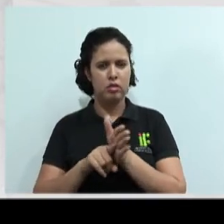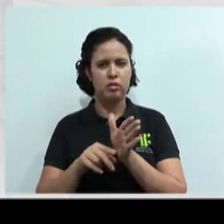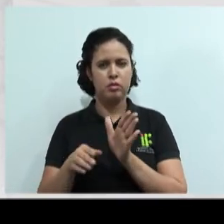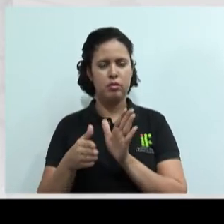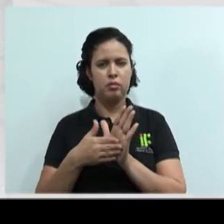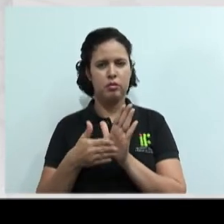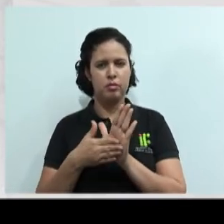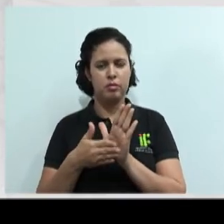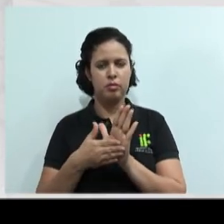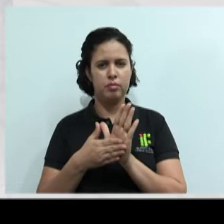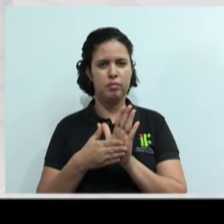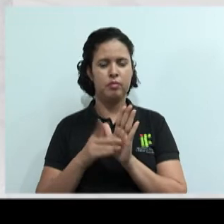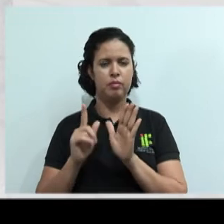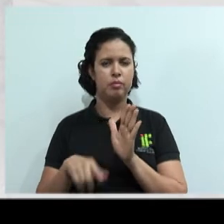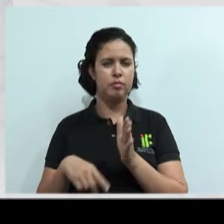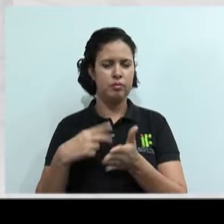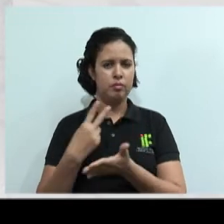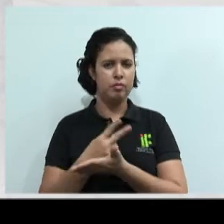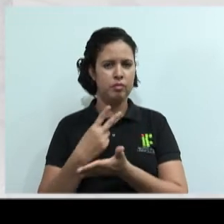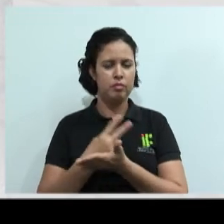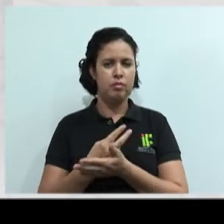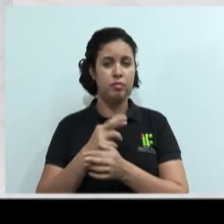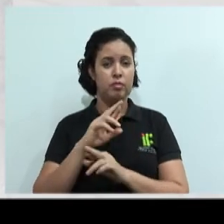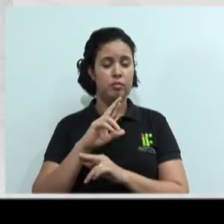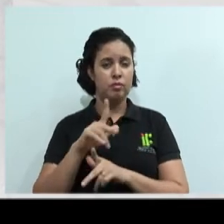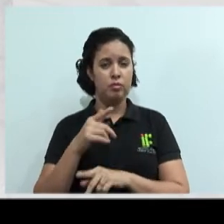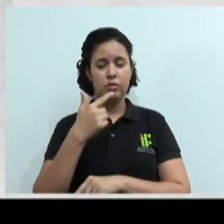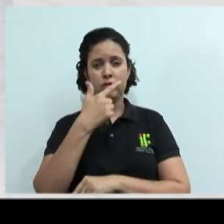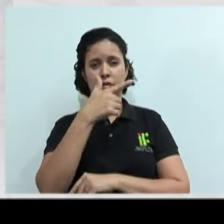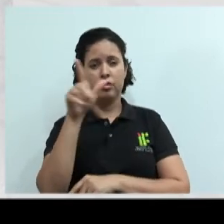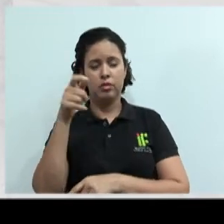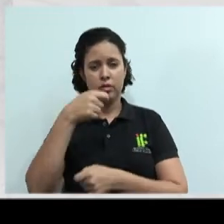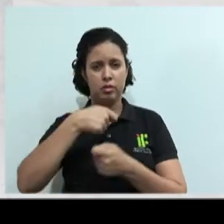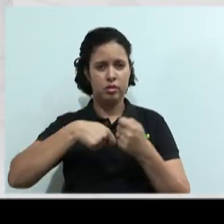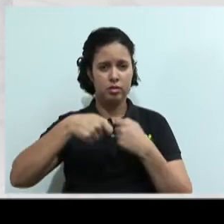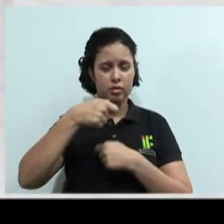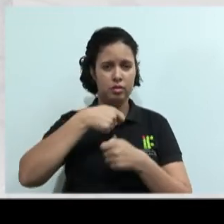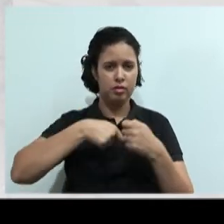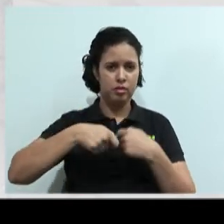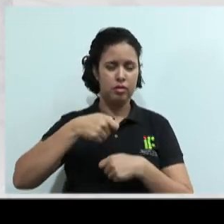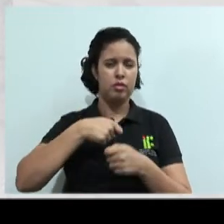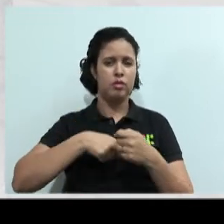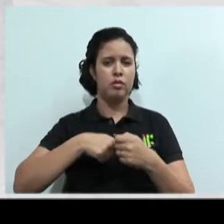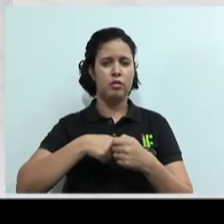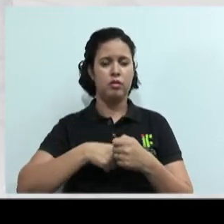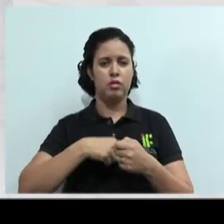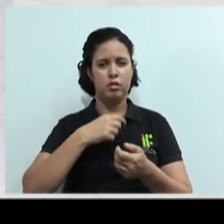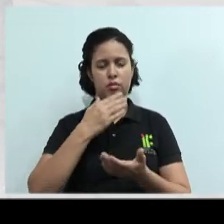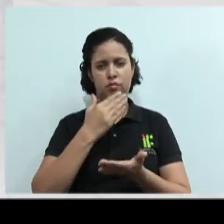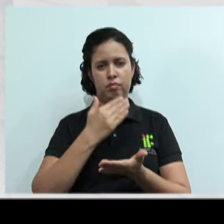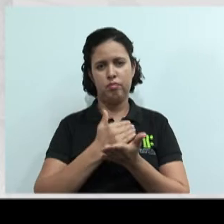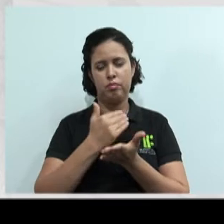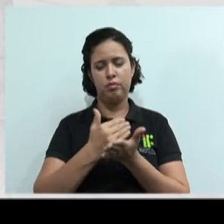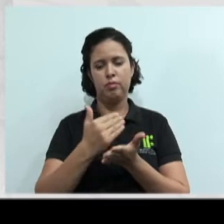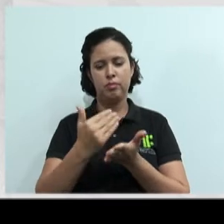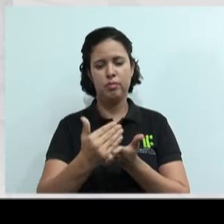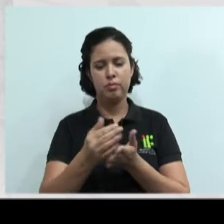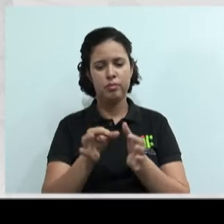perceba que ele é totalmente diferente dos demais negociadores. Ele age de forma sequencial e